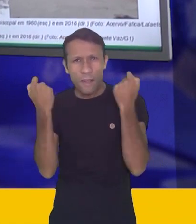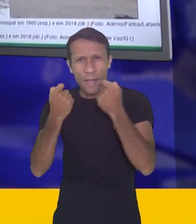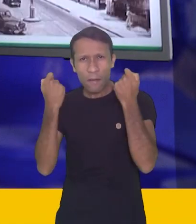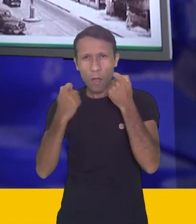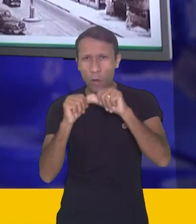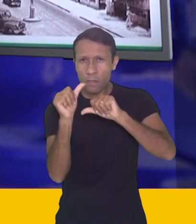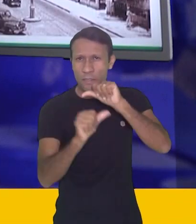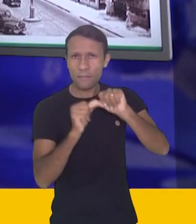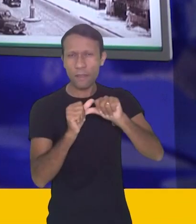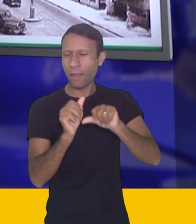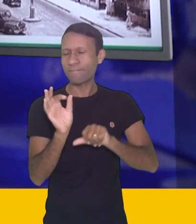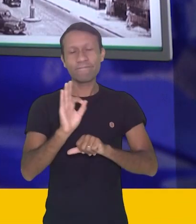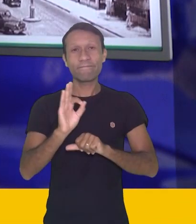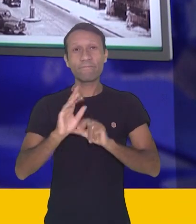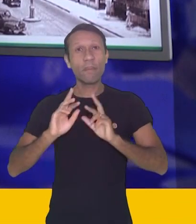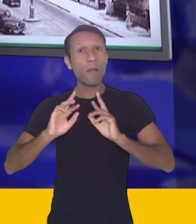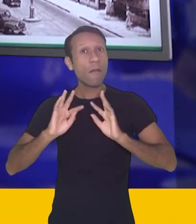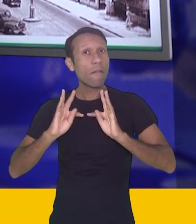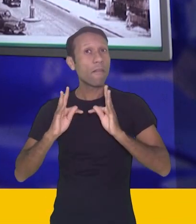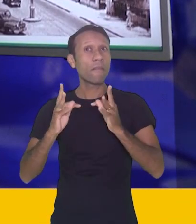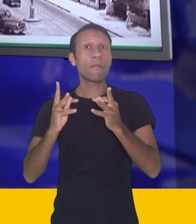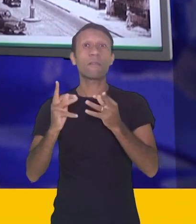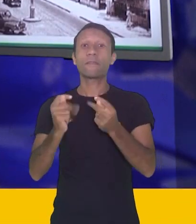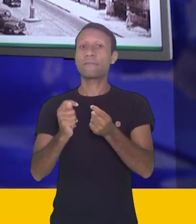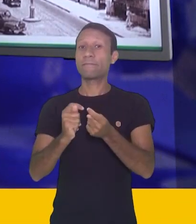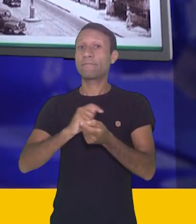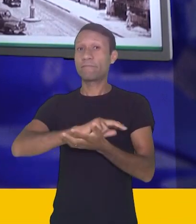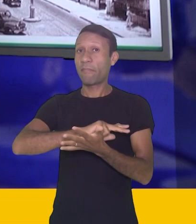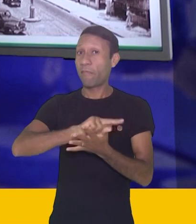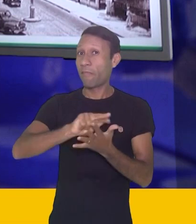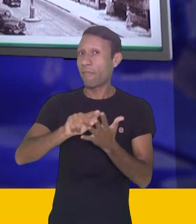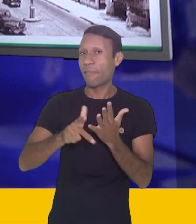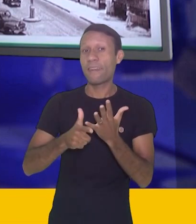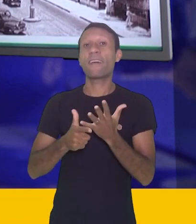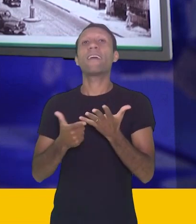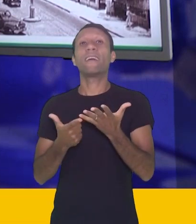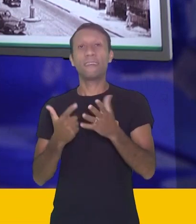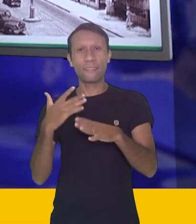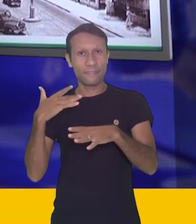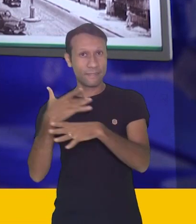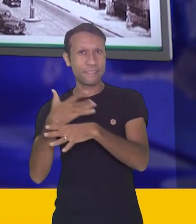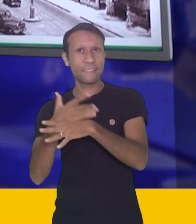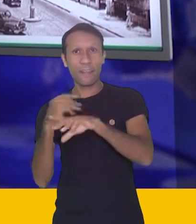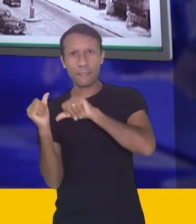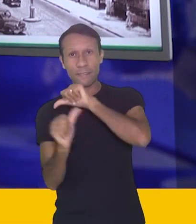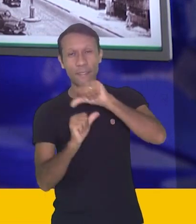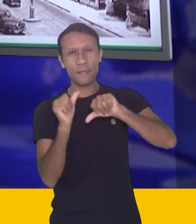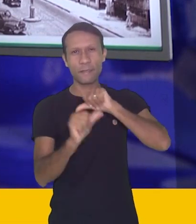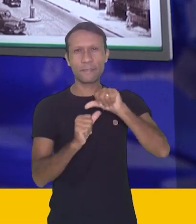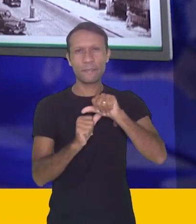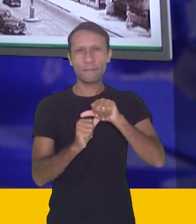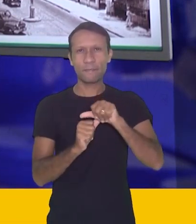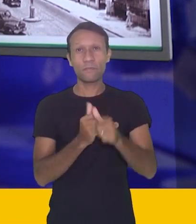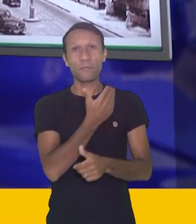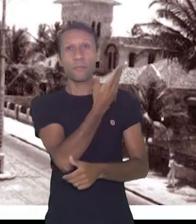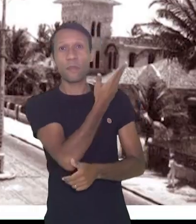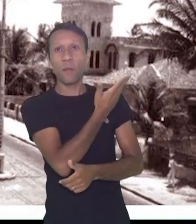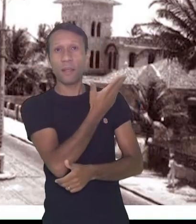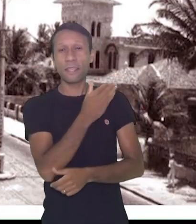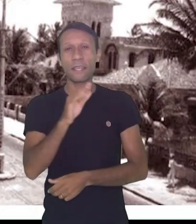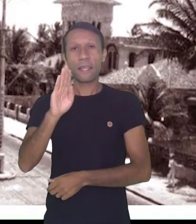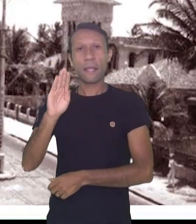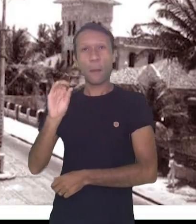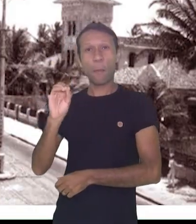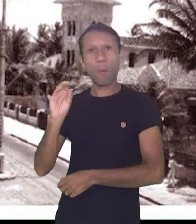Diversas cidades acabam sofrendo também esses tipos de transformações. Dá uma olhada em Boa Viagem, na